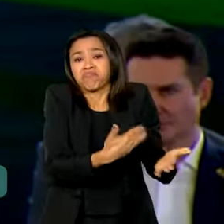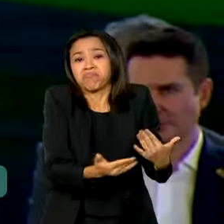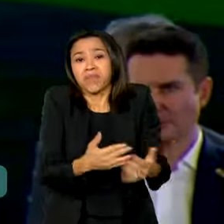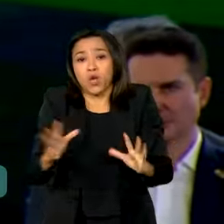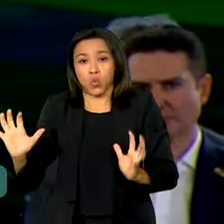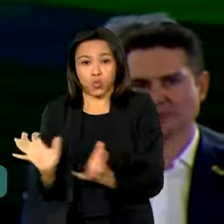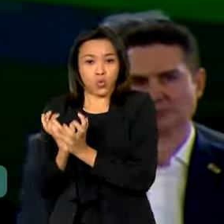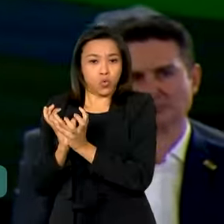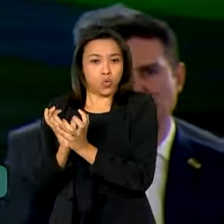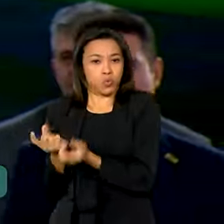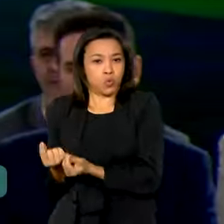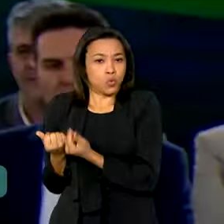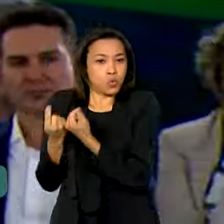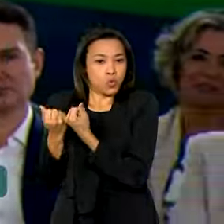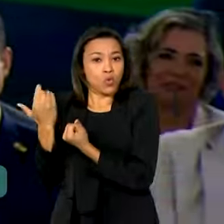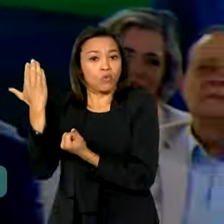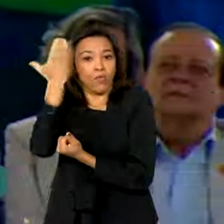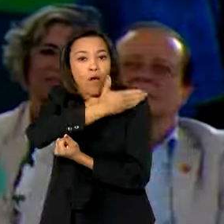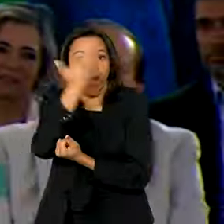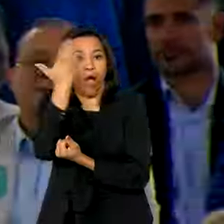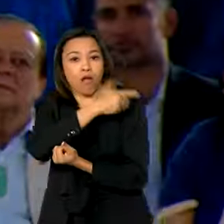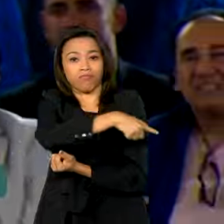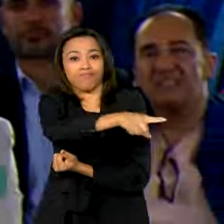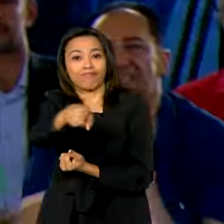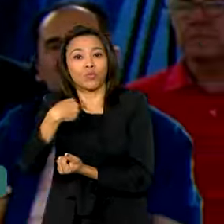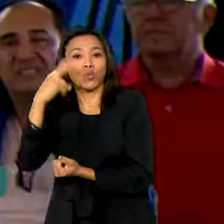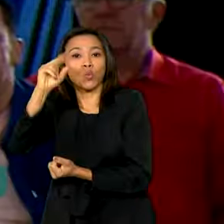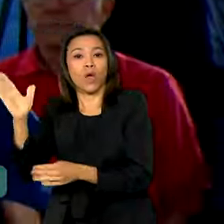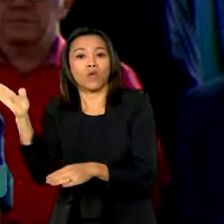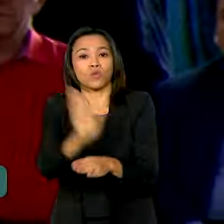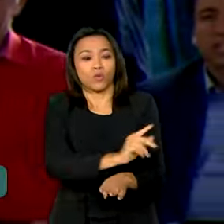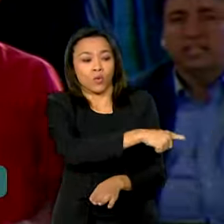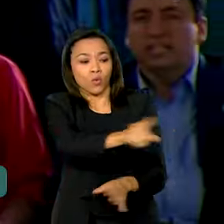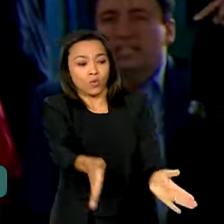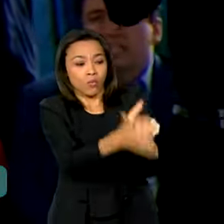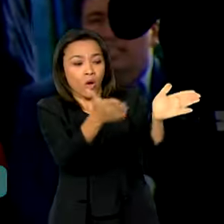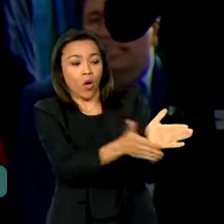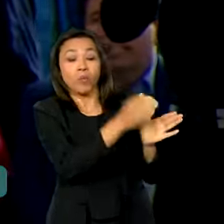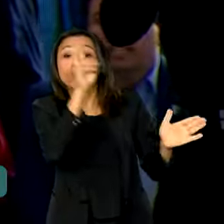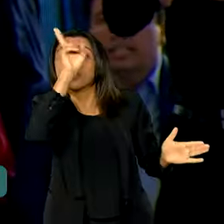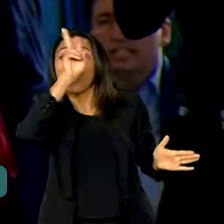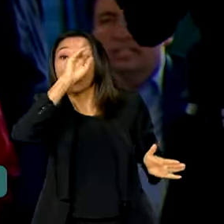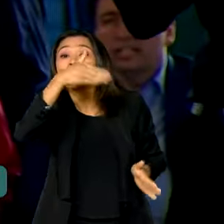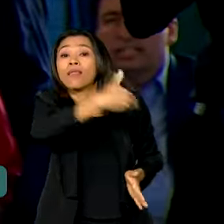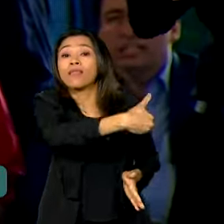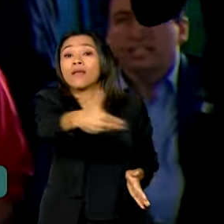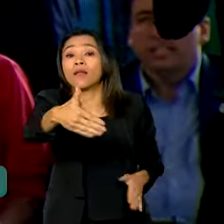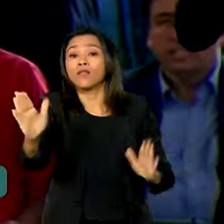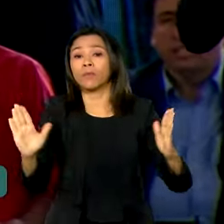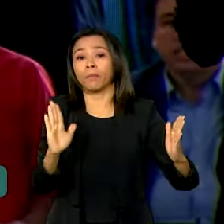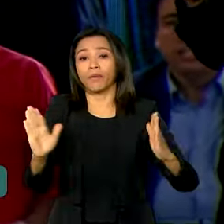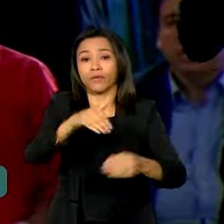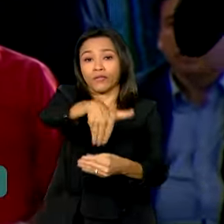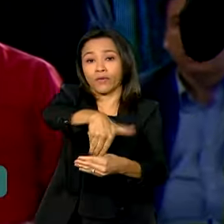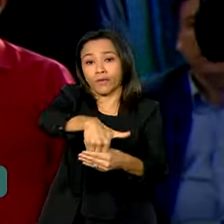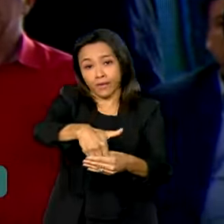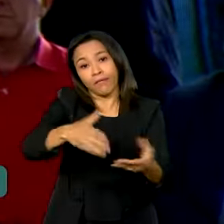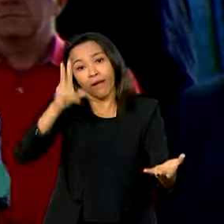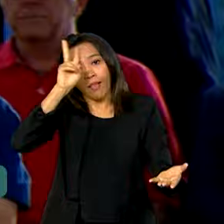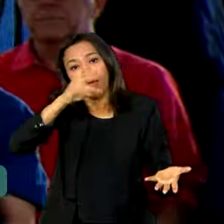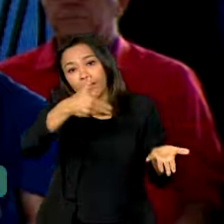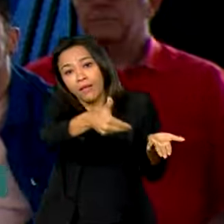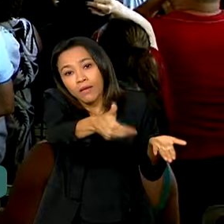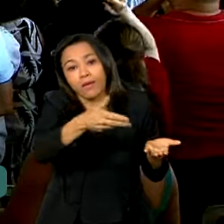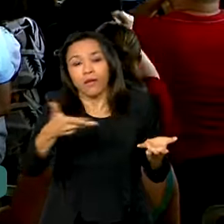colhou, os invisíveis que ali só se lembra dele na época da eleição. Eu quero dar a